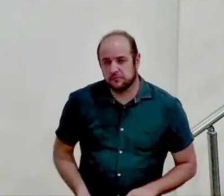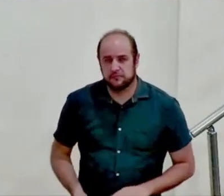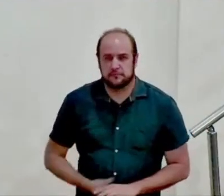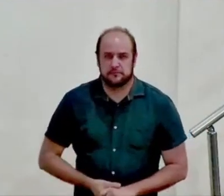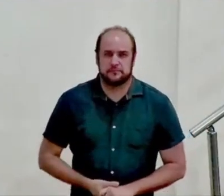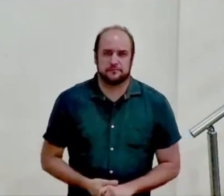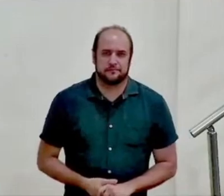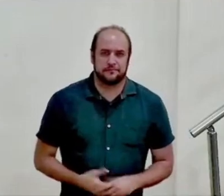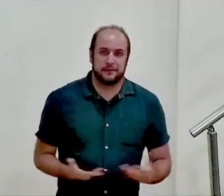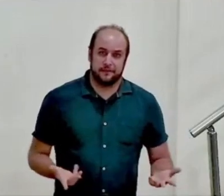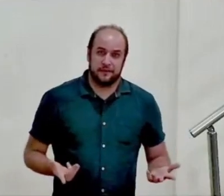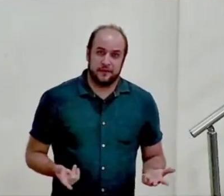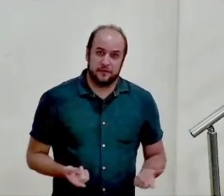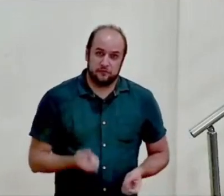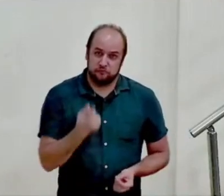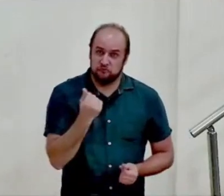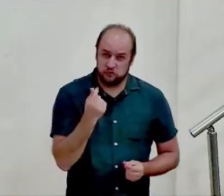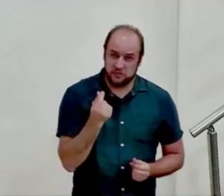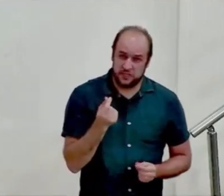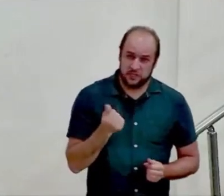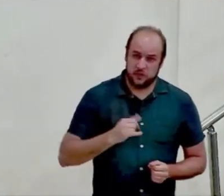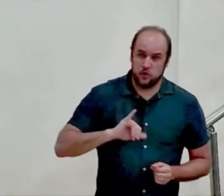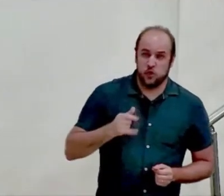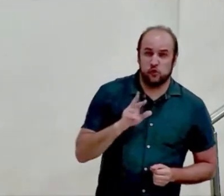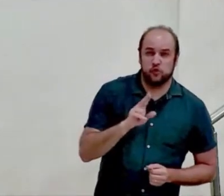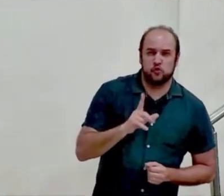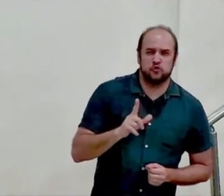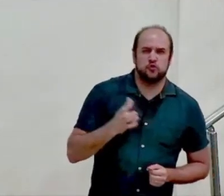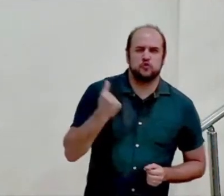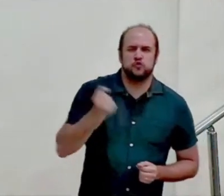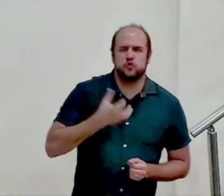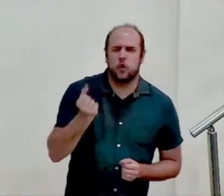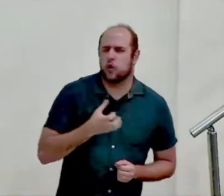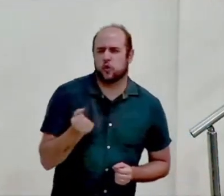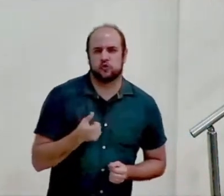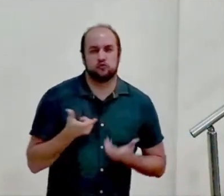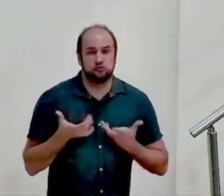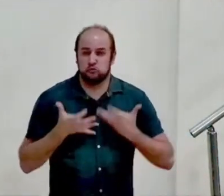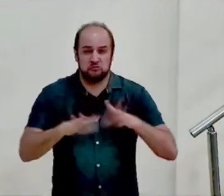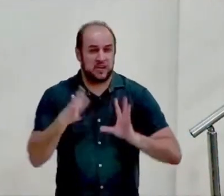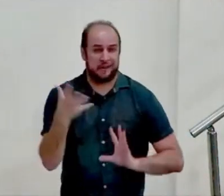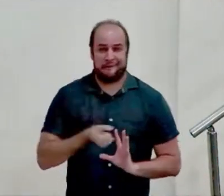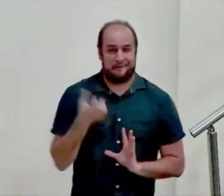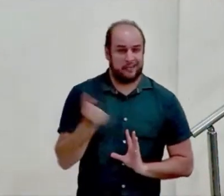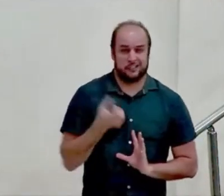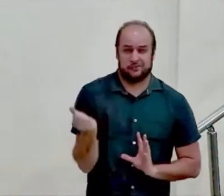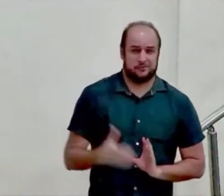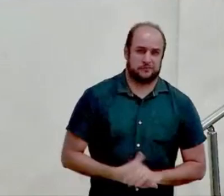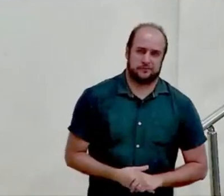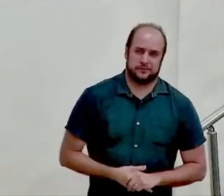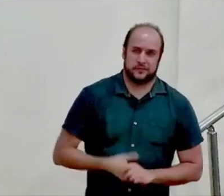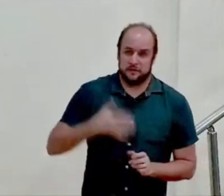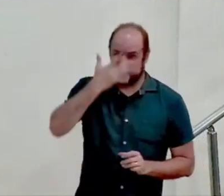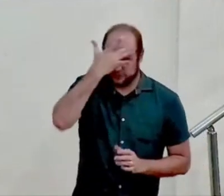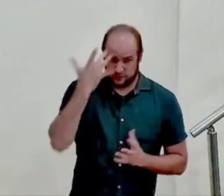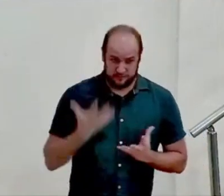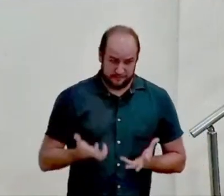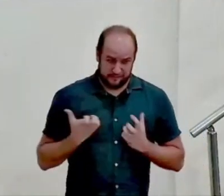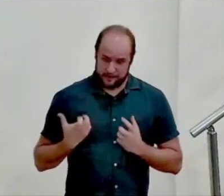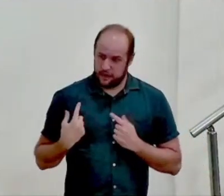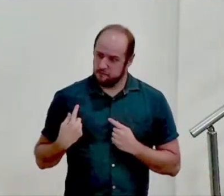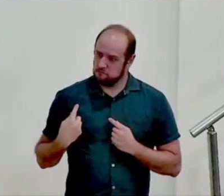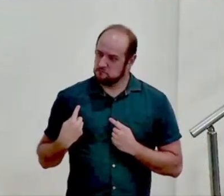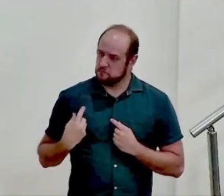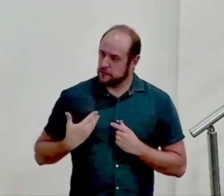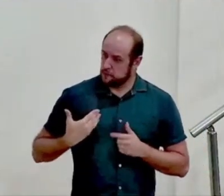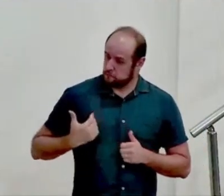não empresta o seu dinheiro com juros ele não está procurando obter vantagem ou uma pessoa que